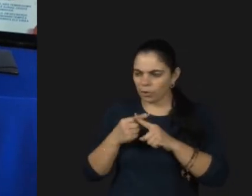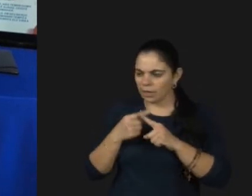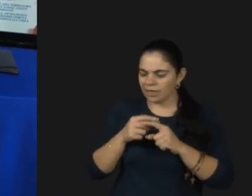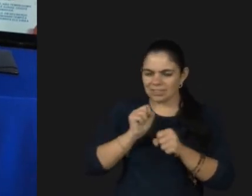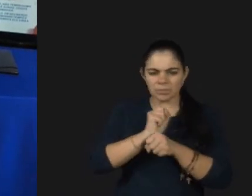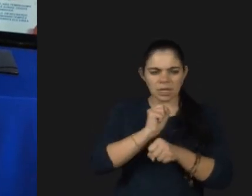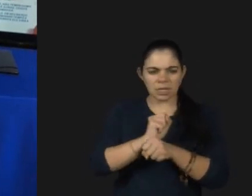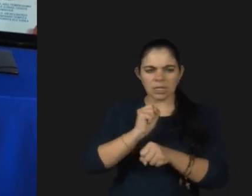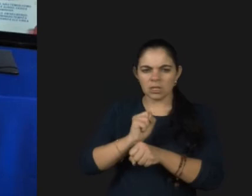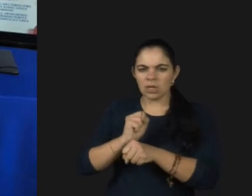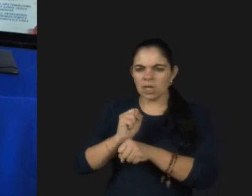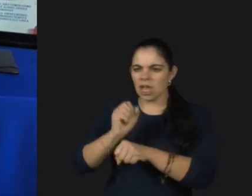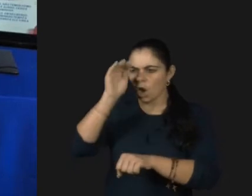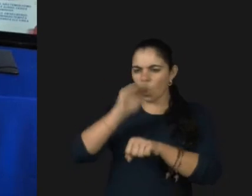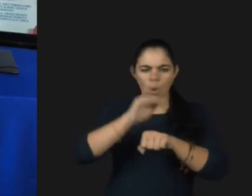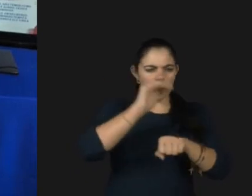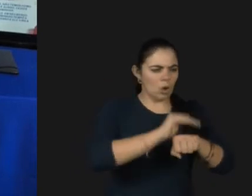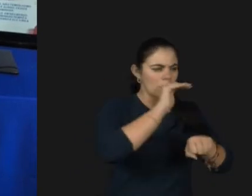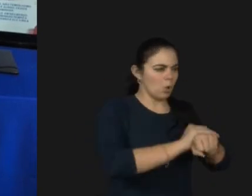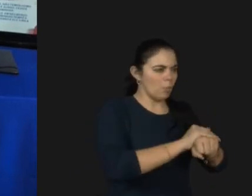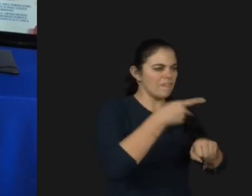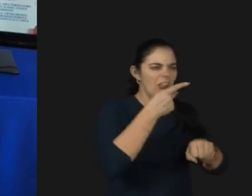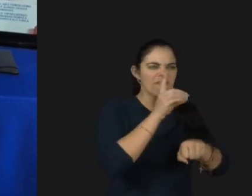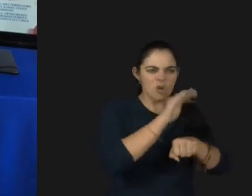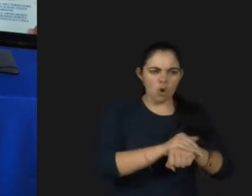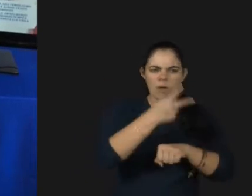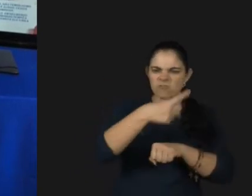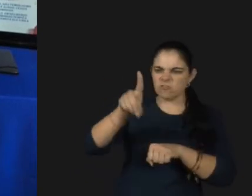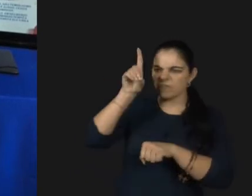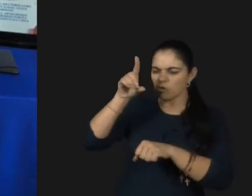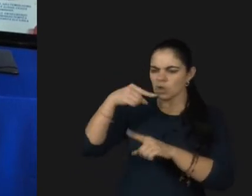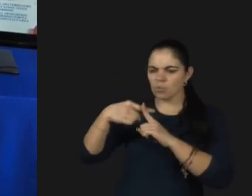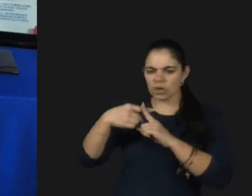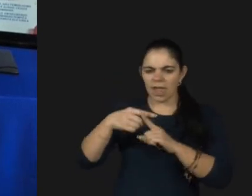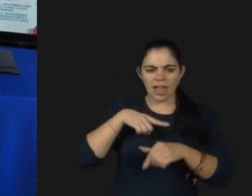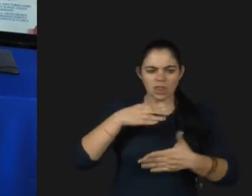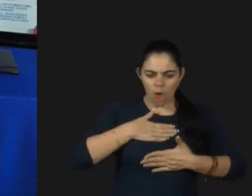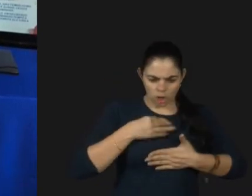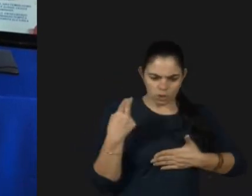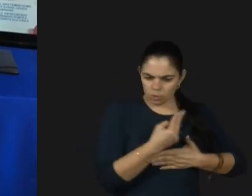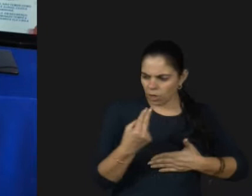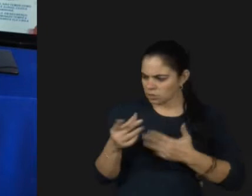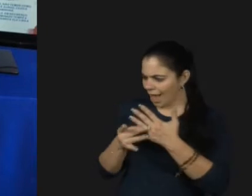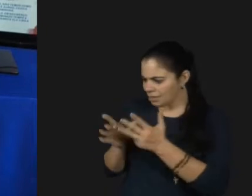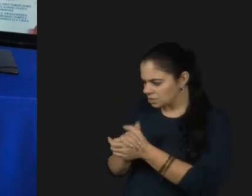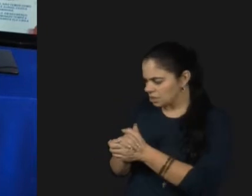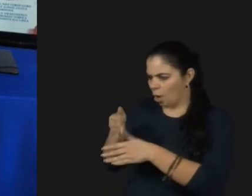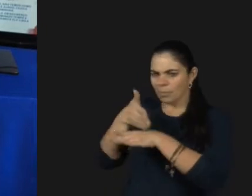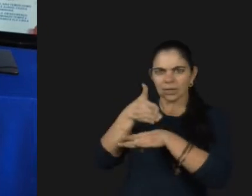culpavam muitas coisas, inclusive Deus. Diziam, se nós somos tão bons, se nós somos tão